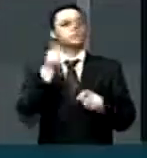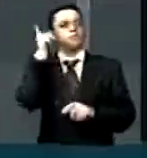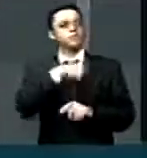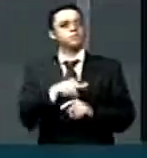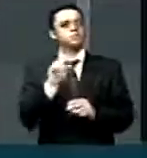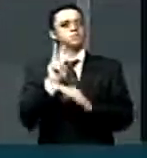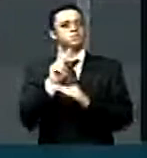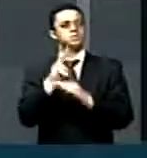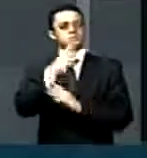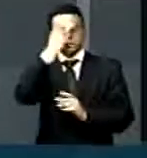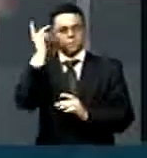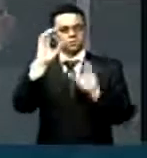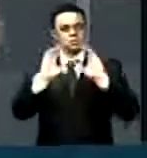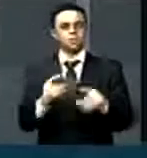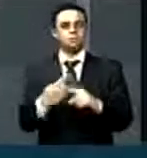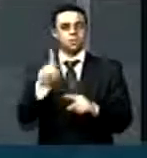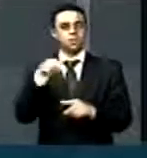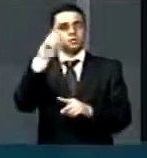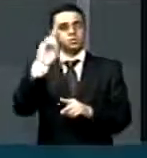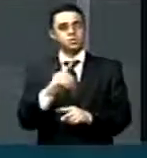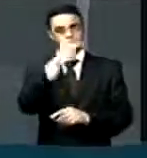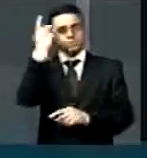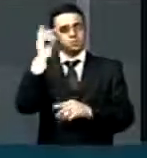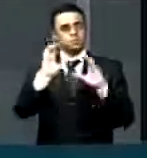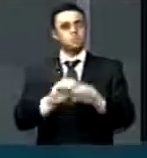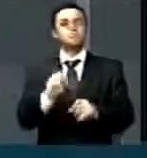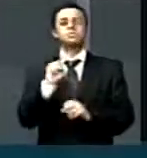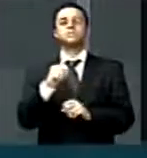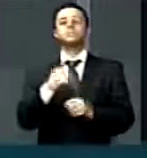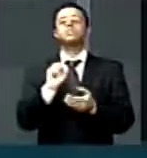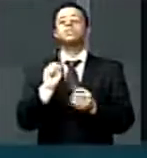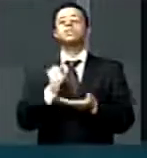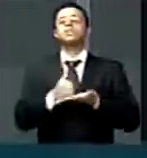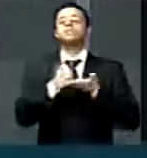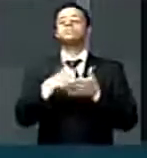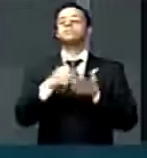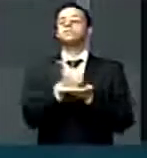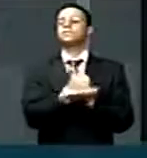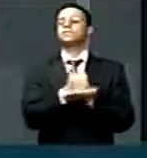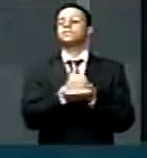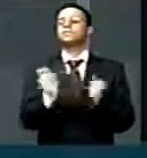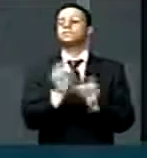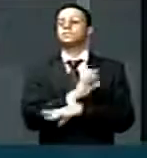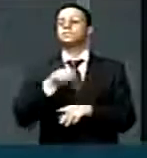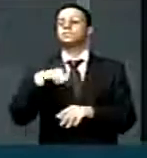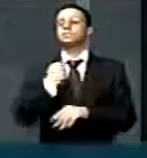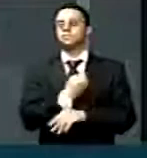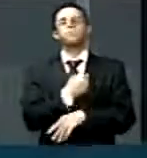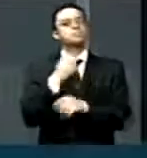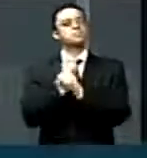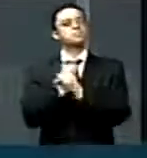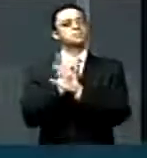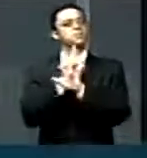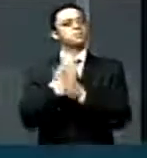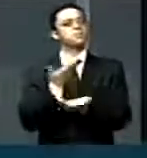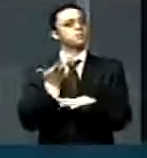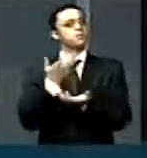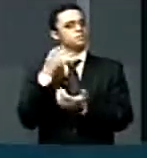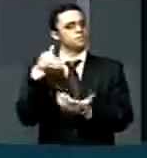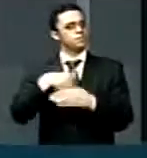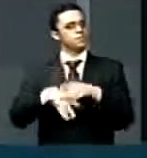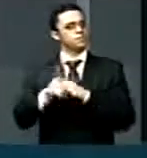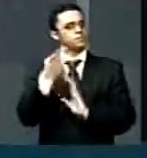a cidadania. um direito do cidadão à assistência farmacêutica integral e nós esperamos votar esse